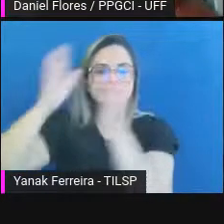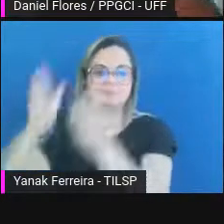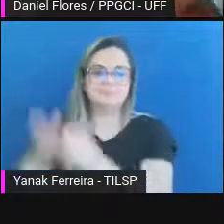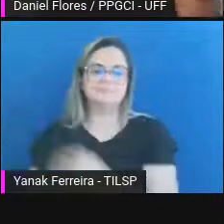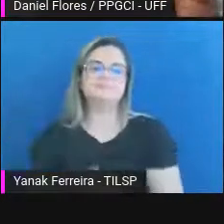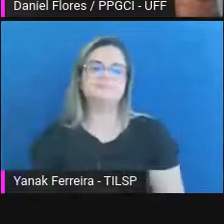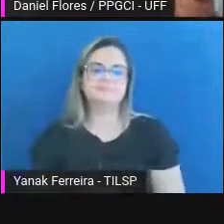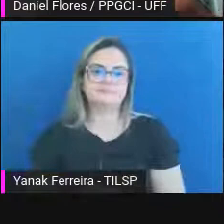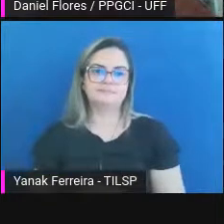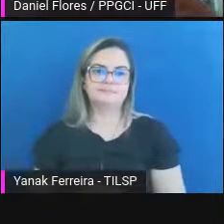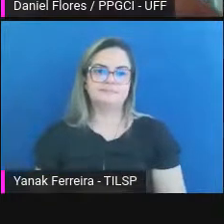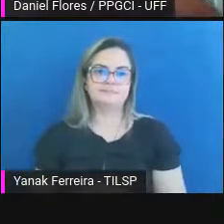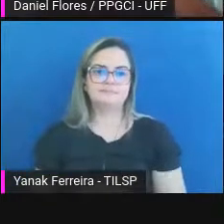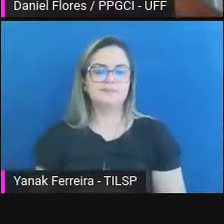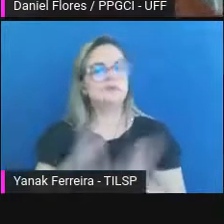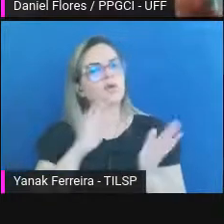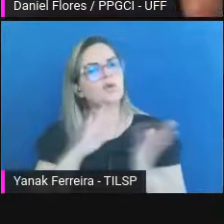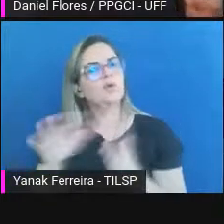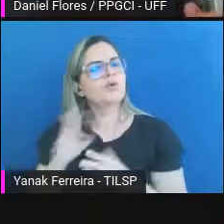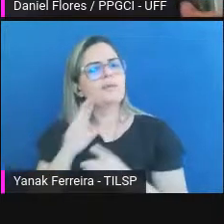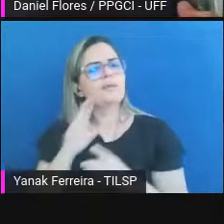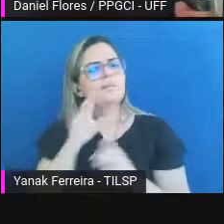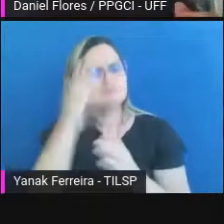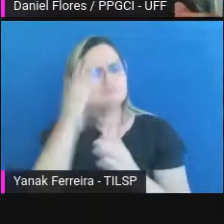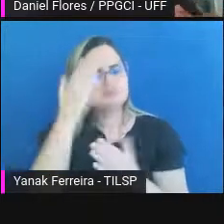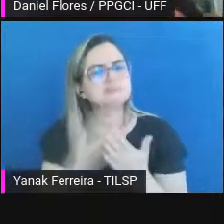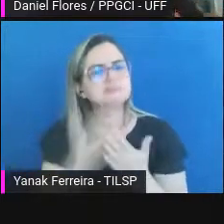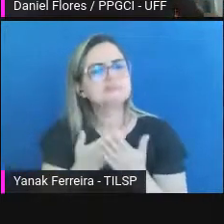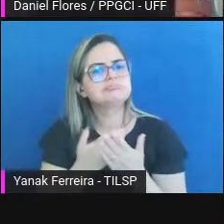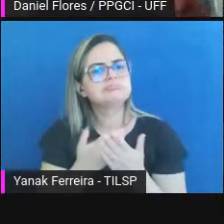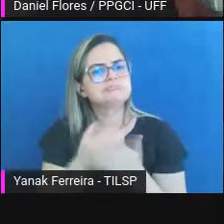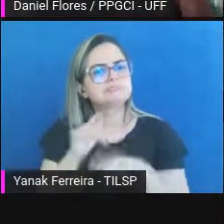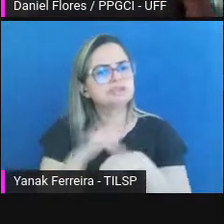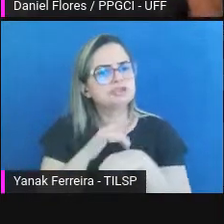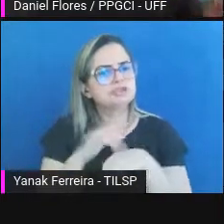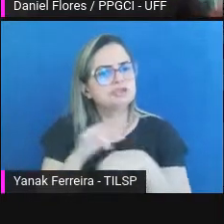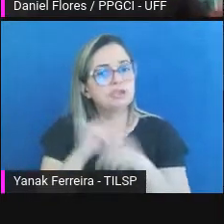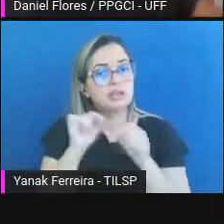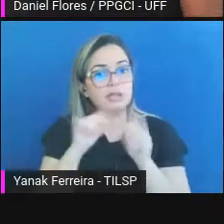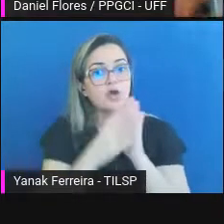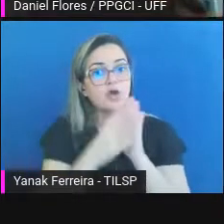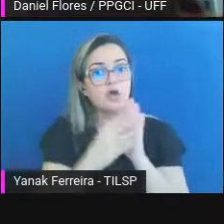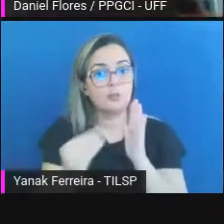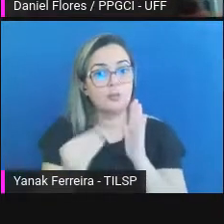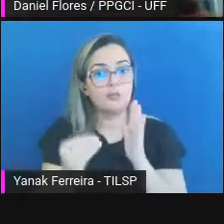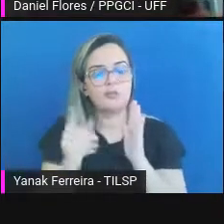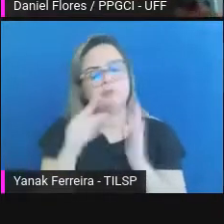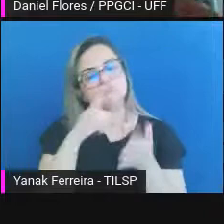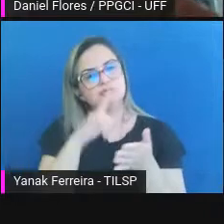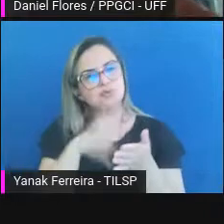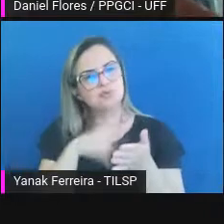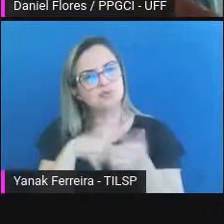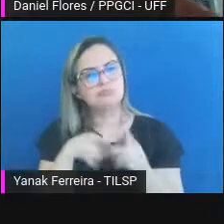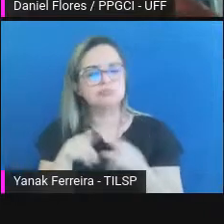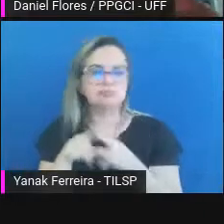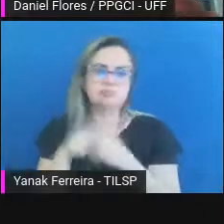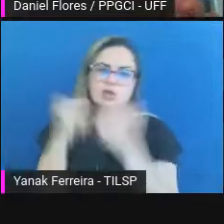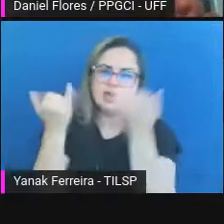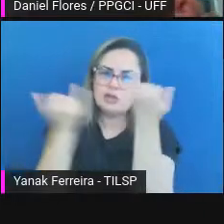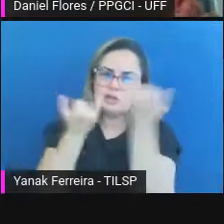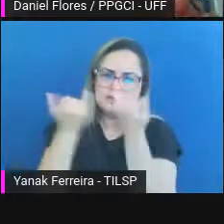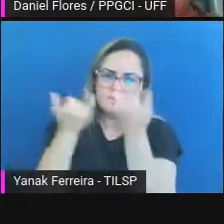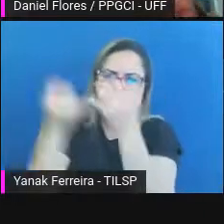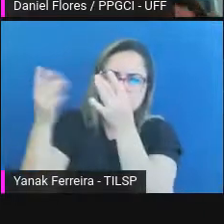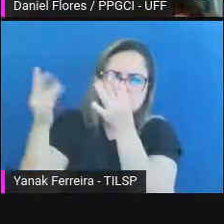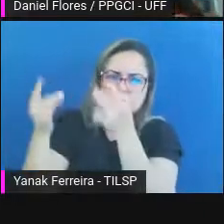O repositório digital confiável tem um modelo de informação, com documento e a informação de descrição de